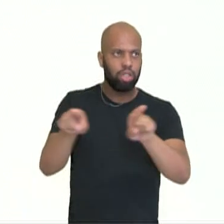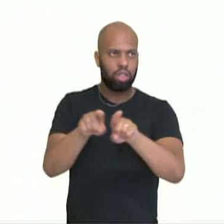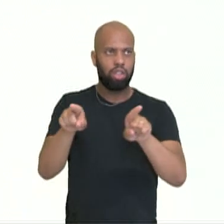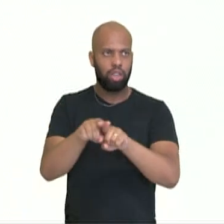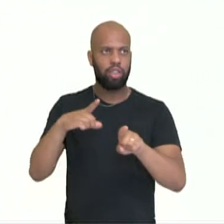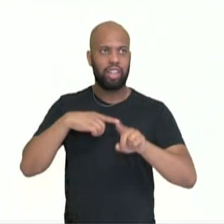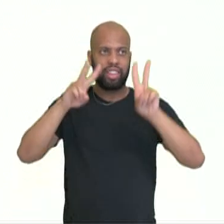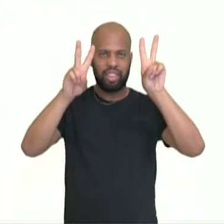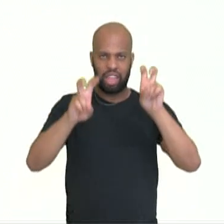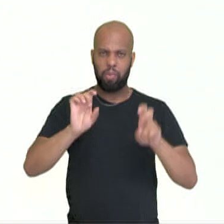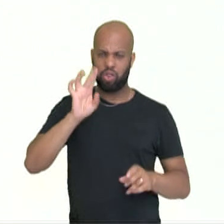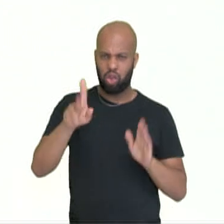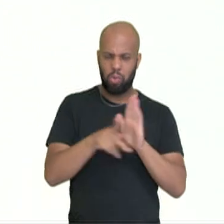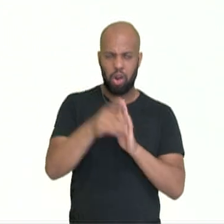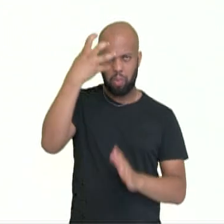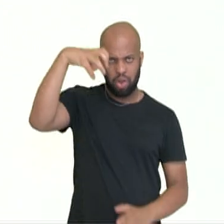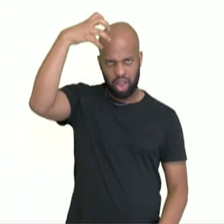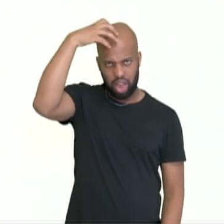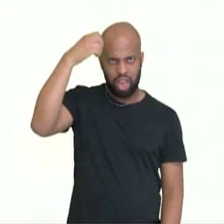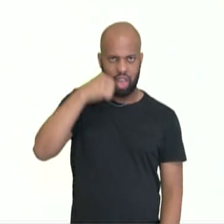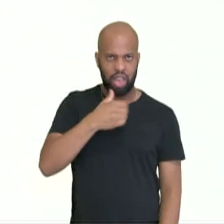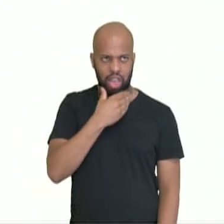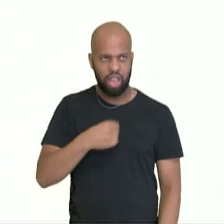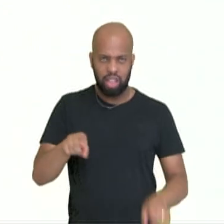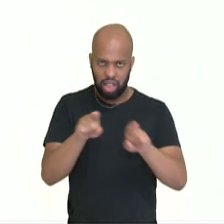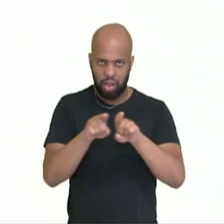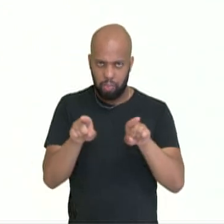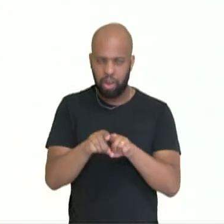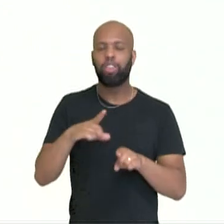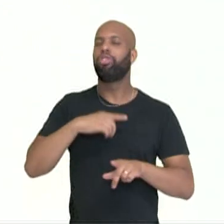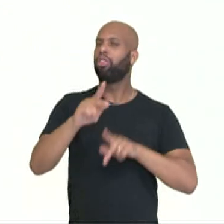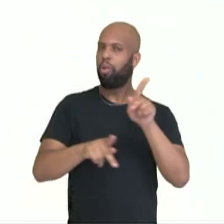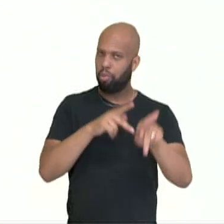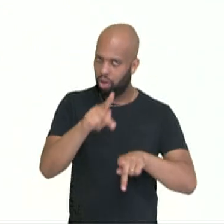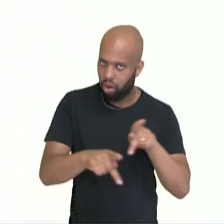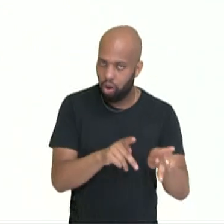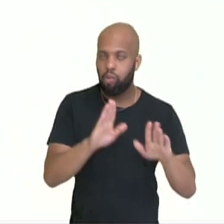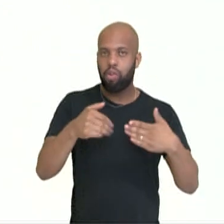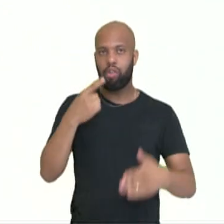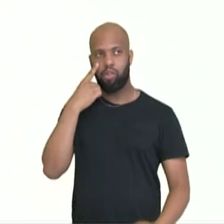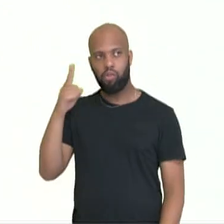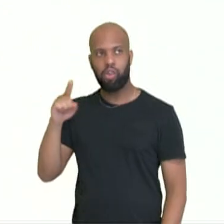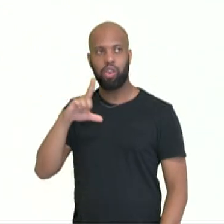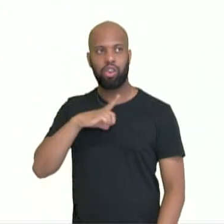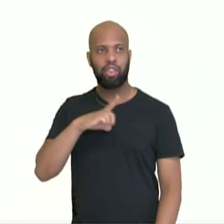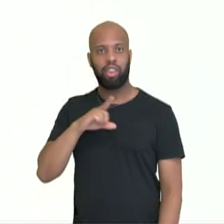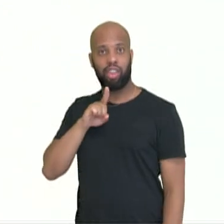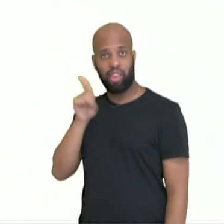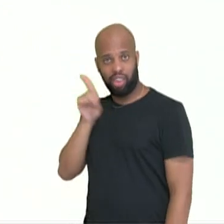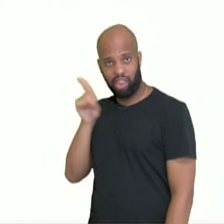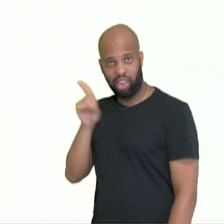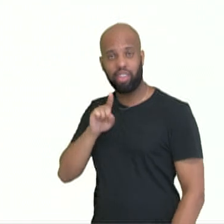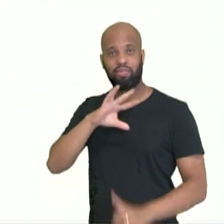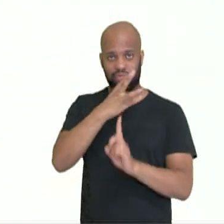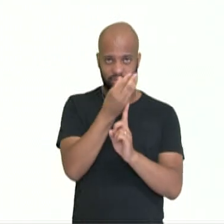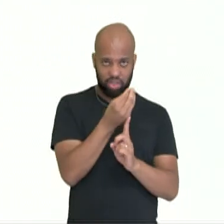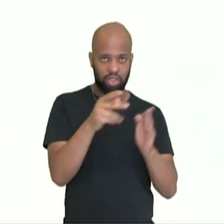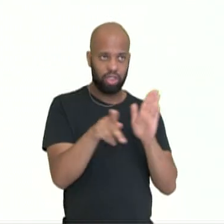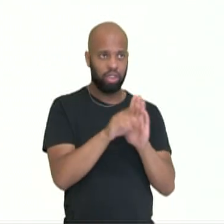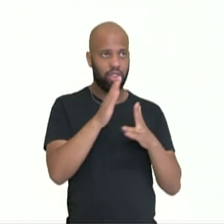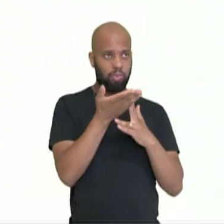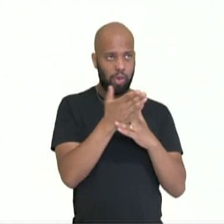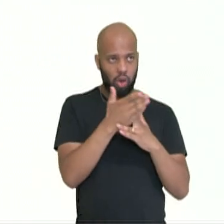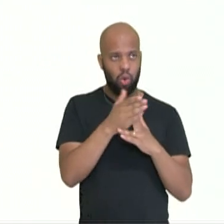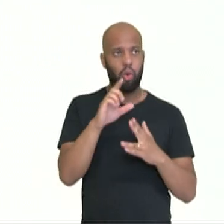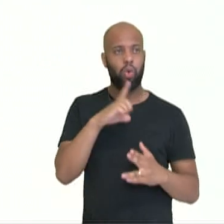temas não só de reis e rainhas, mas também o próprio povo. Então, aqui, por exemplo, você tem Caravaggio, que é um artista barroco, aqui no